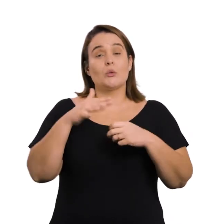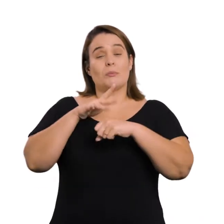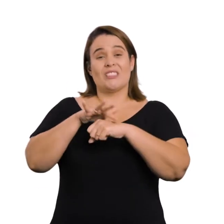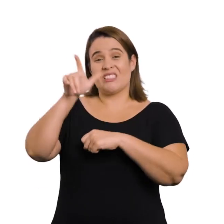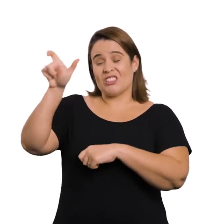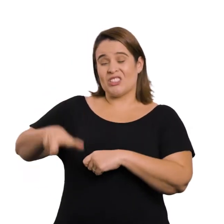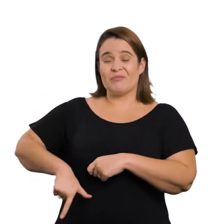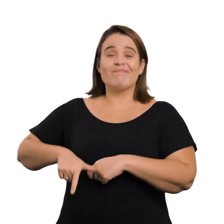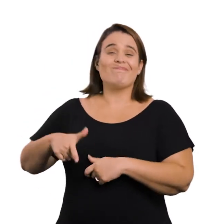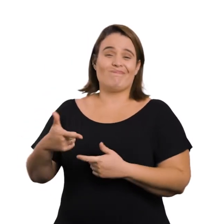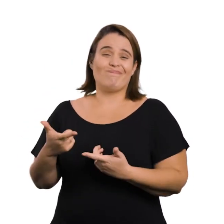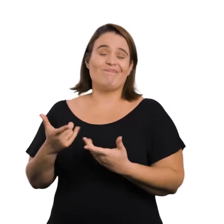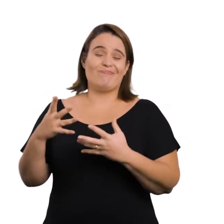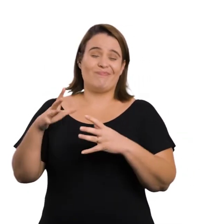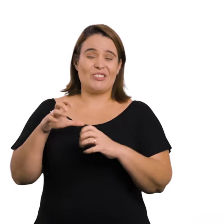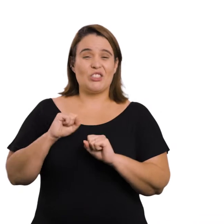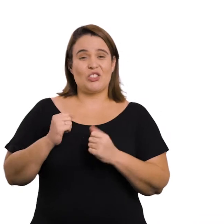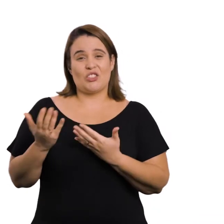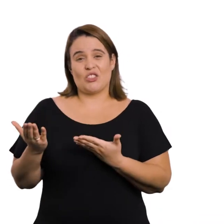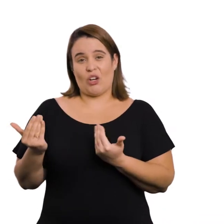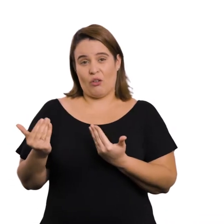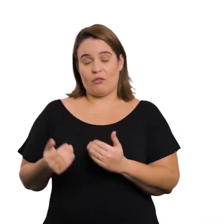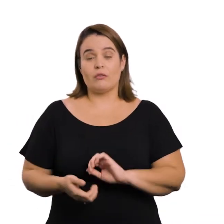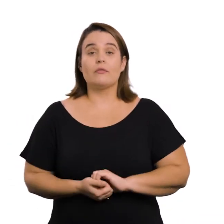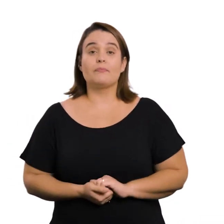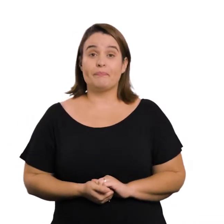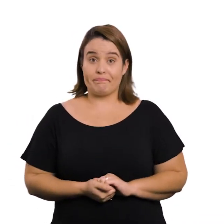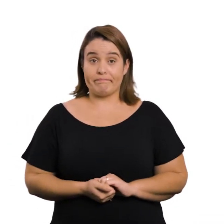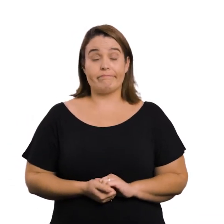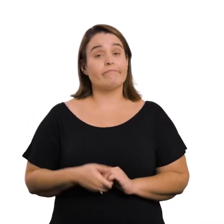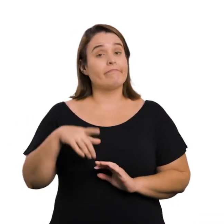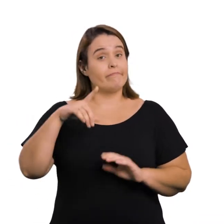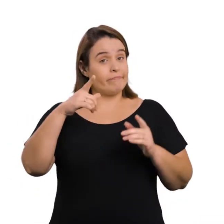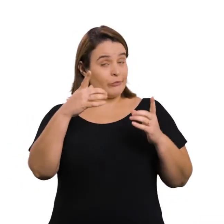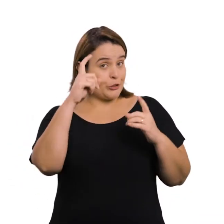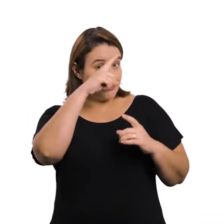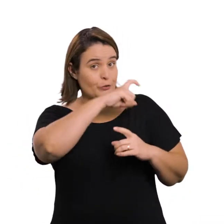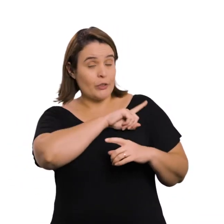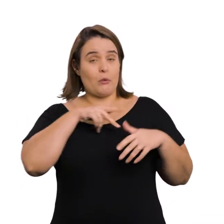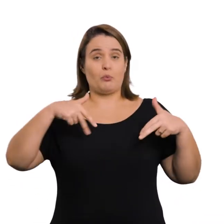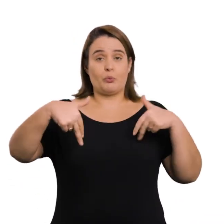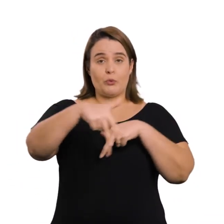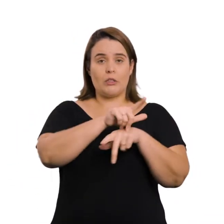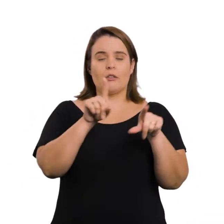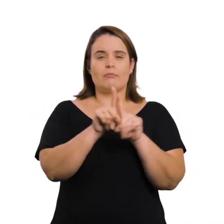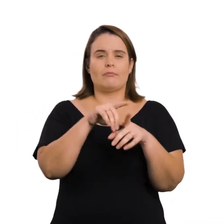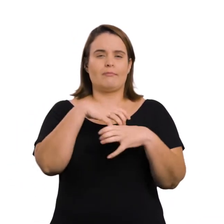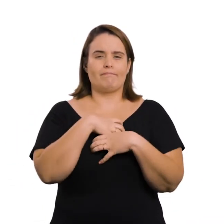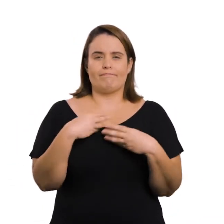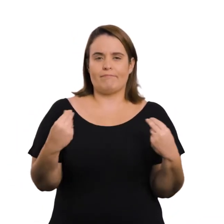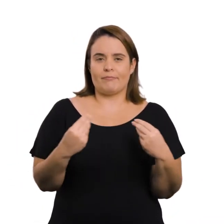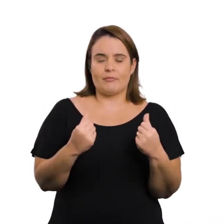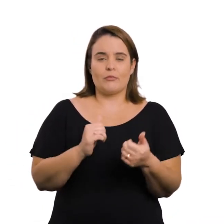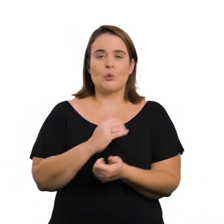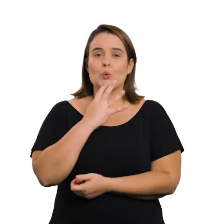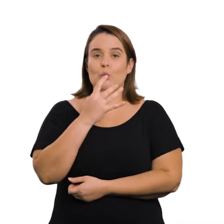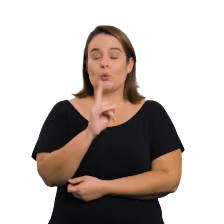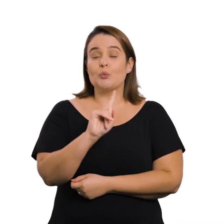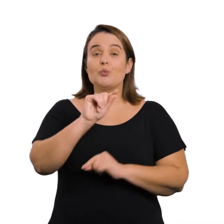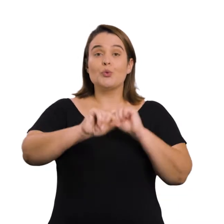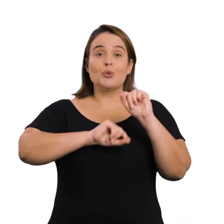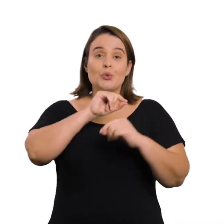doença acomete pessoas jovens entre 20 e 30 anos E provoca dificuldades motoras e sensoriais